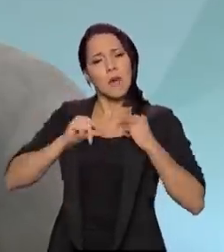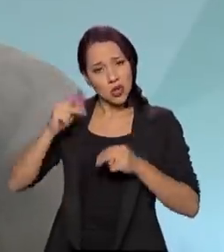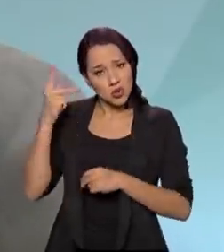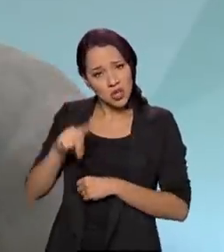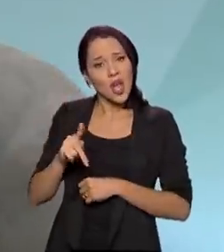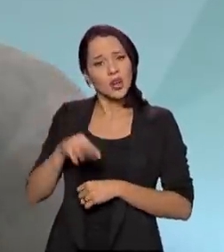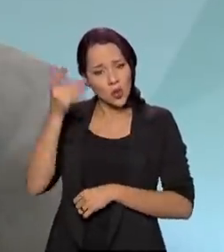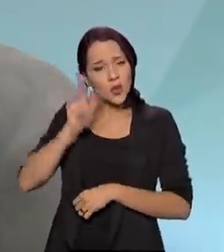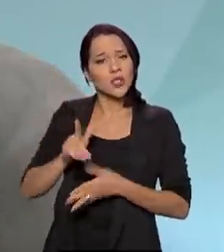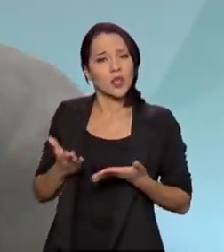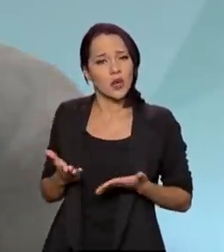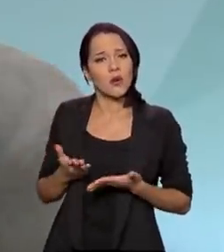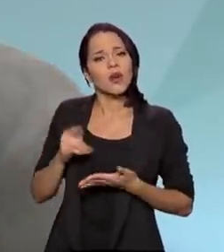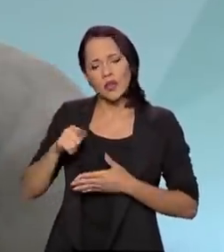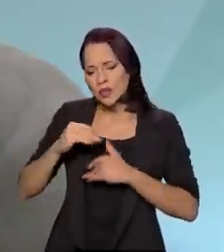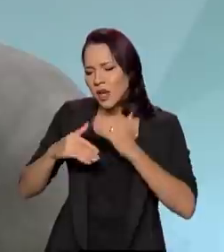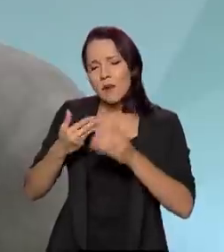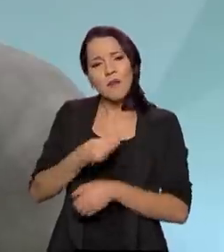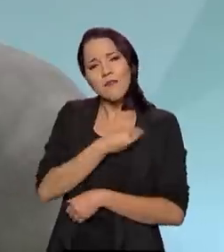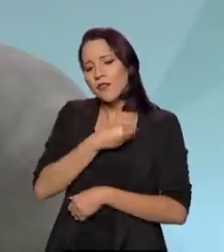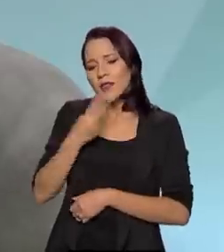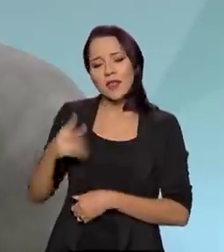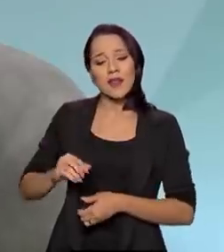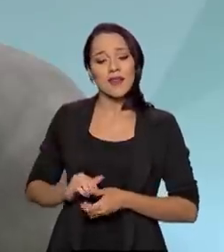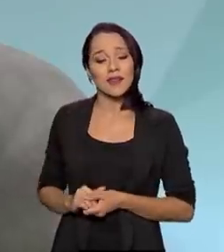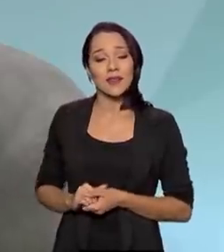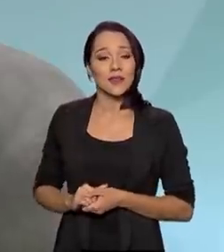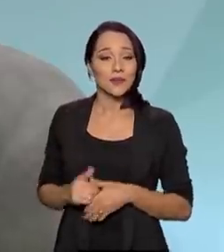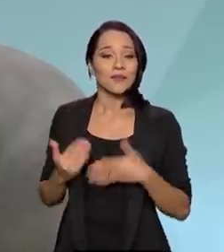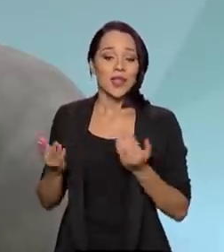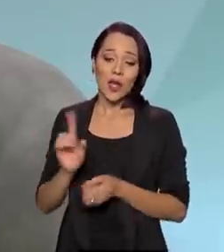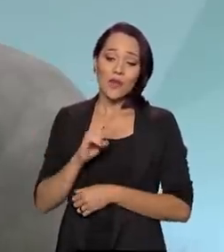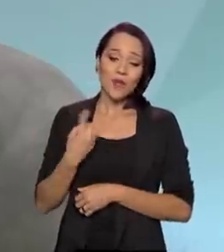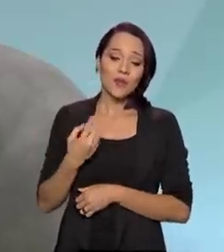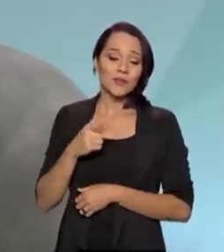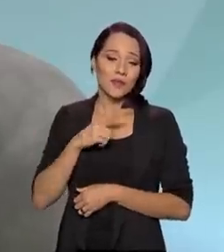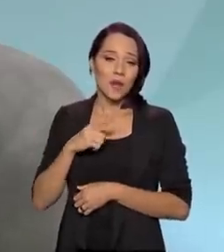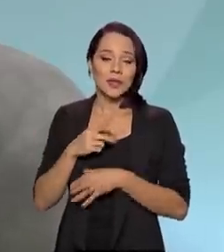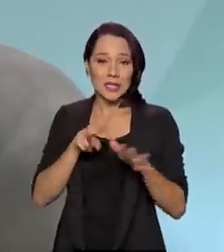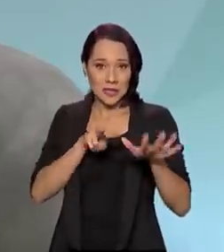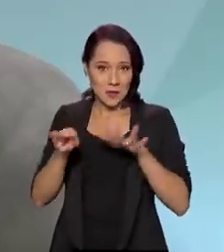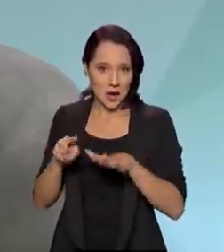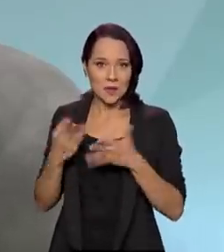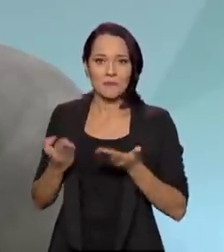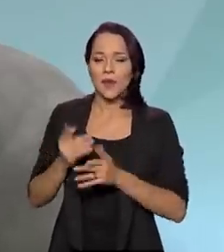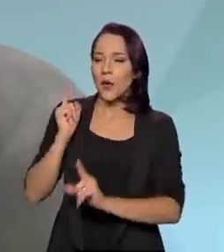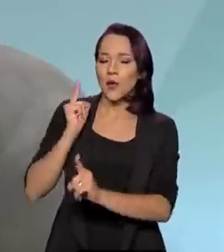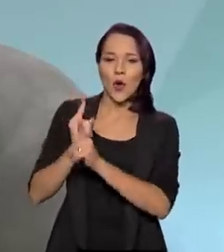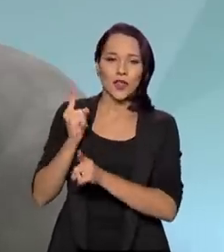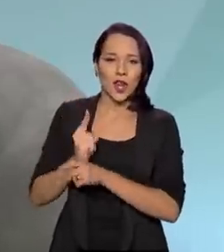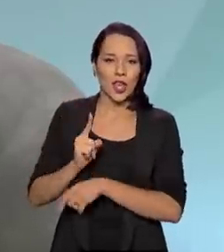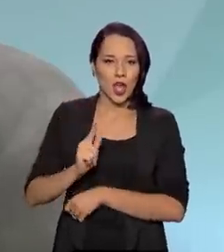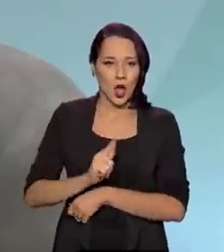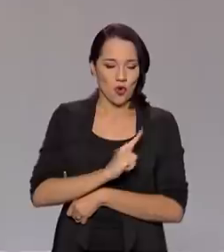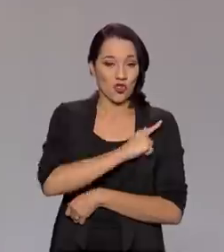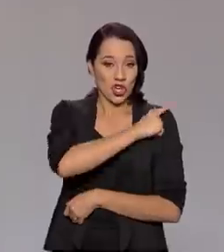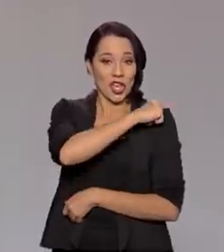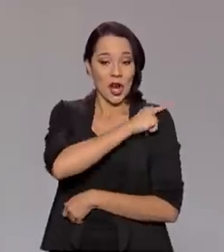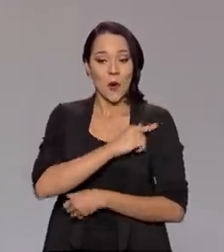e era isso que ia funcionar ao longo da vida. Então, temos... Essa semana mesmo, encontrei um general,